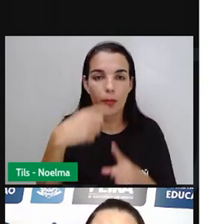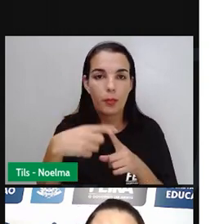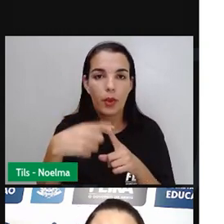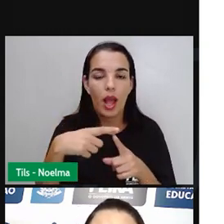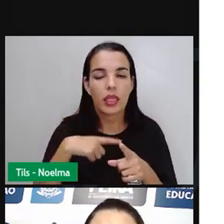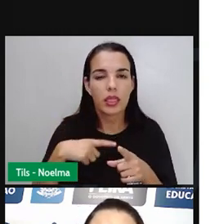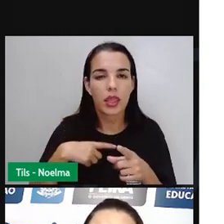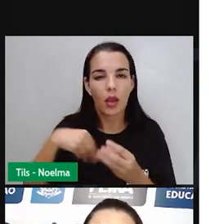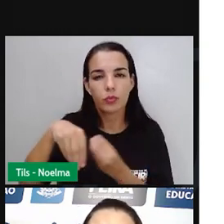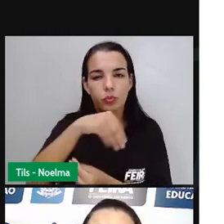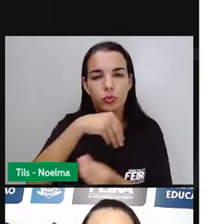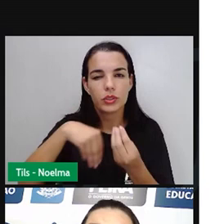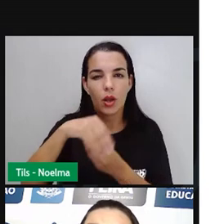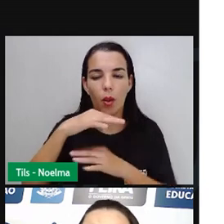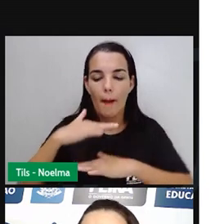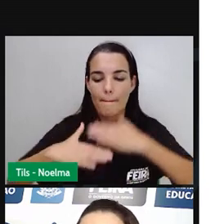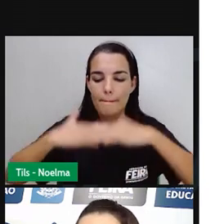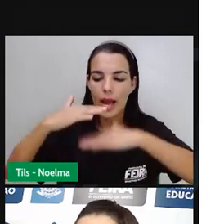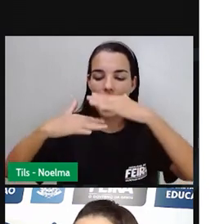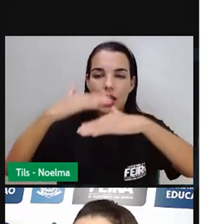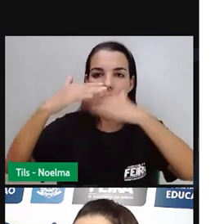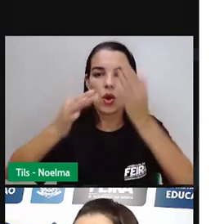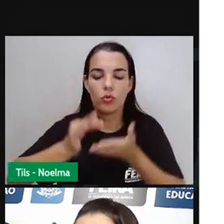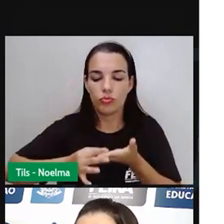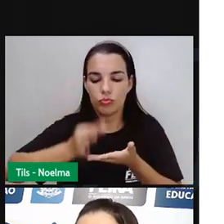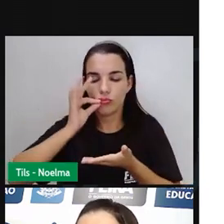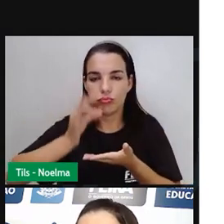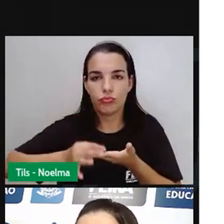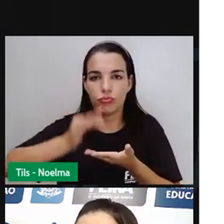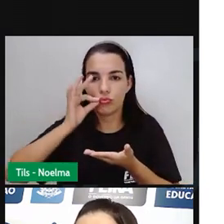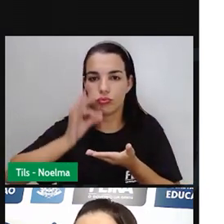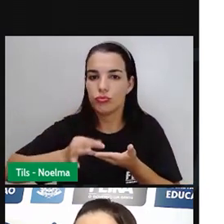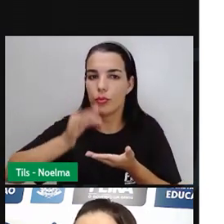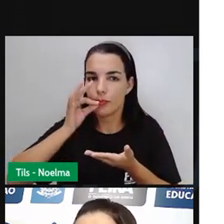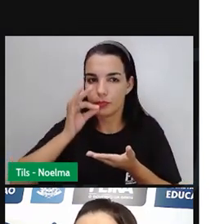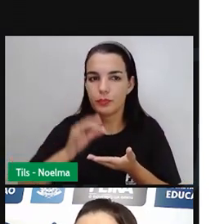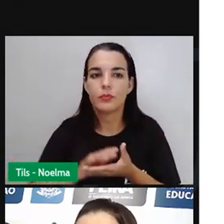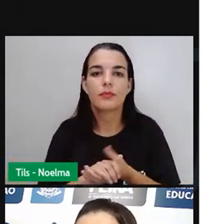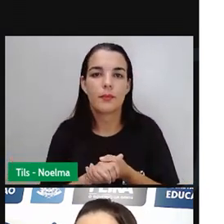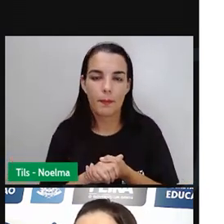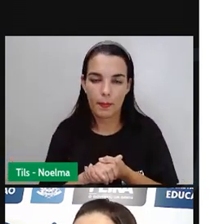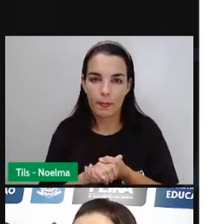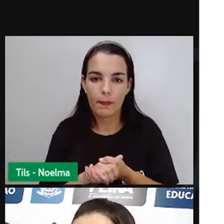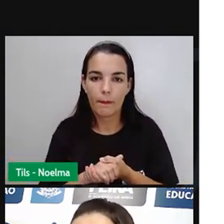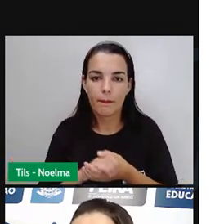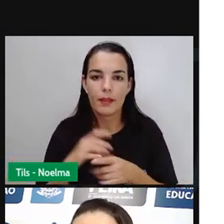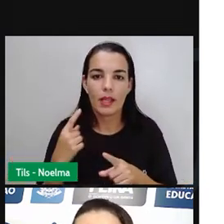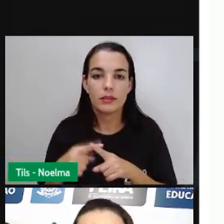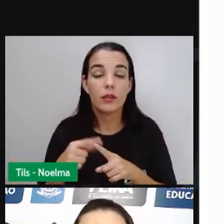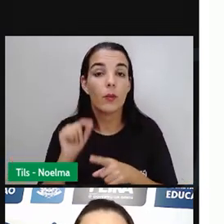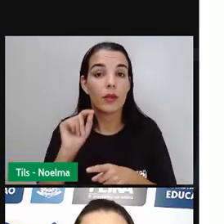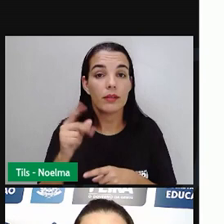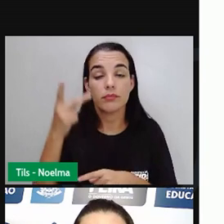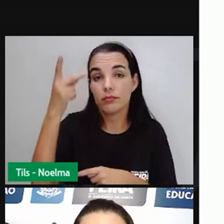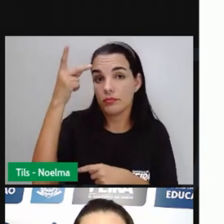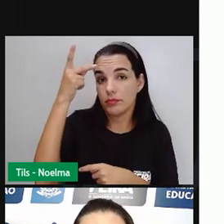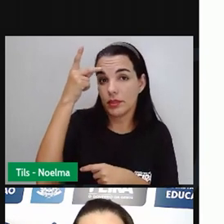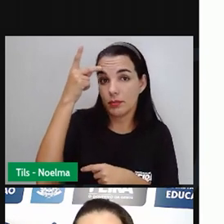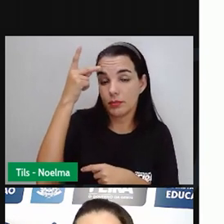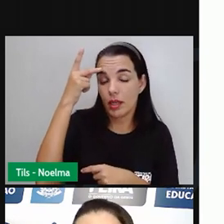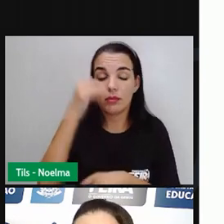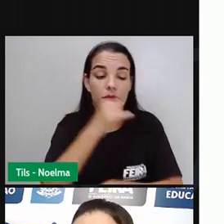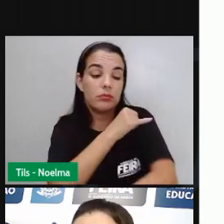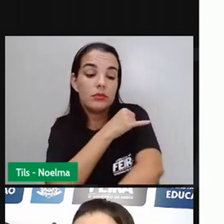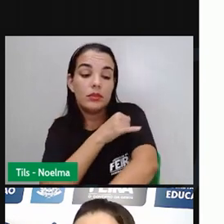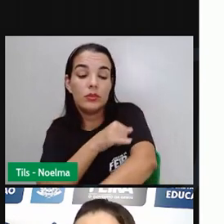que mais se desenvolveu lá o café, por exemplo, né? Na região Sudeste, nós temos, por exemplo, que se destacou Rio de